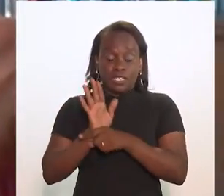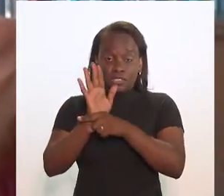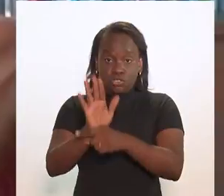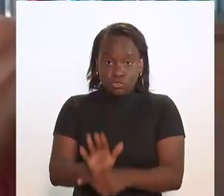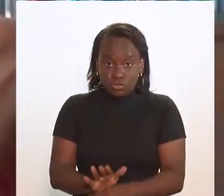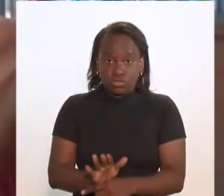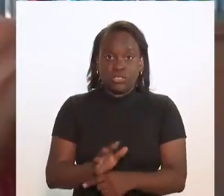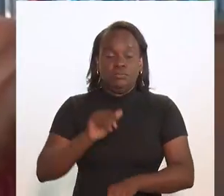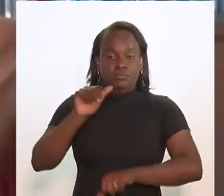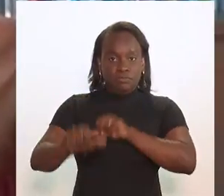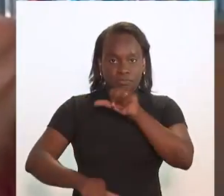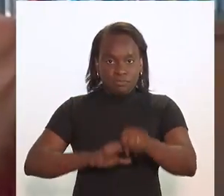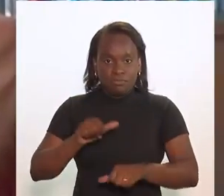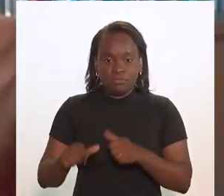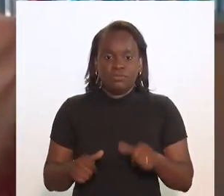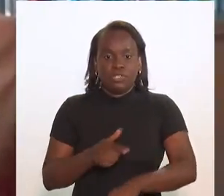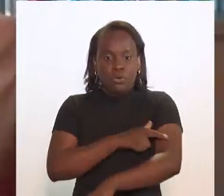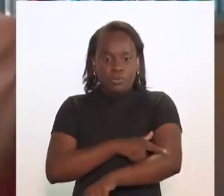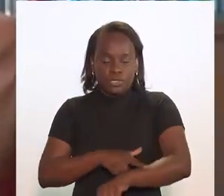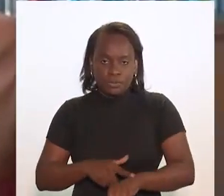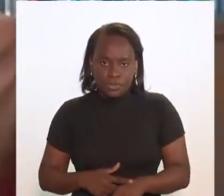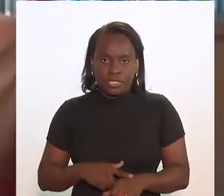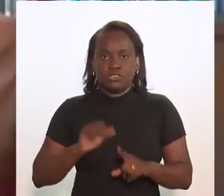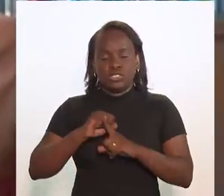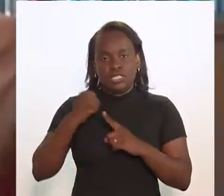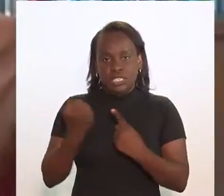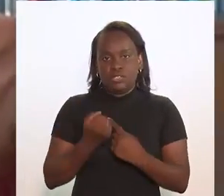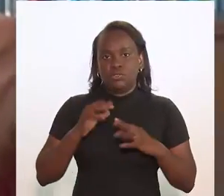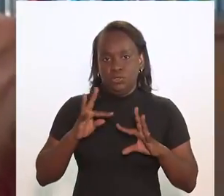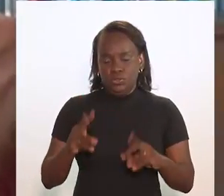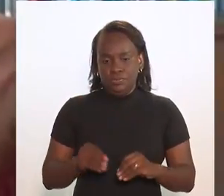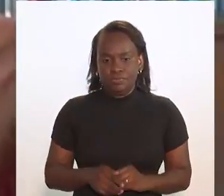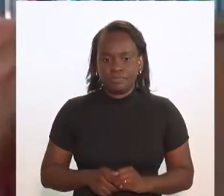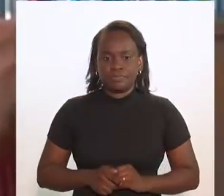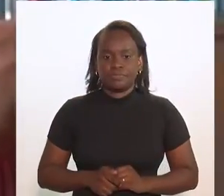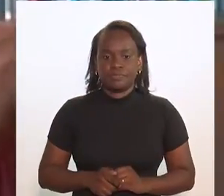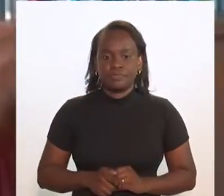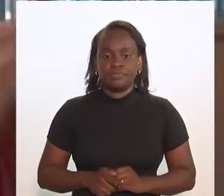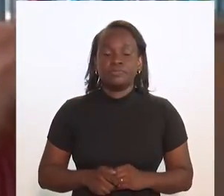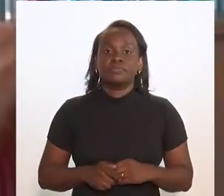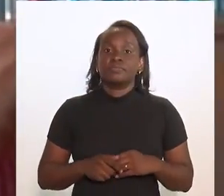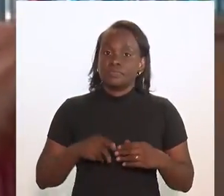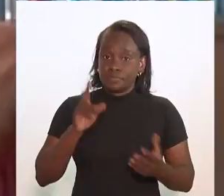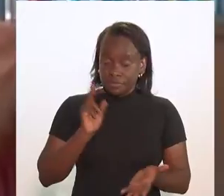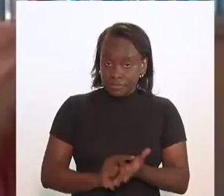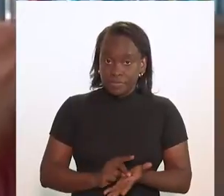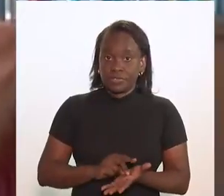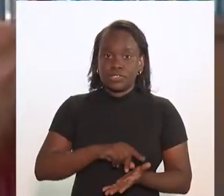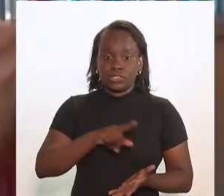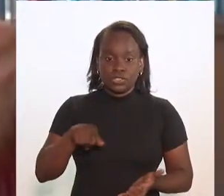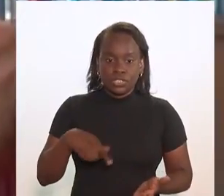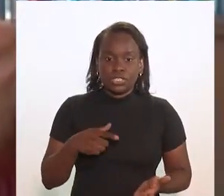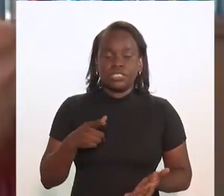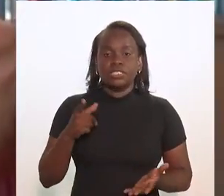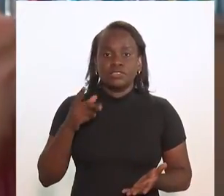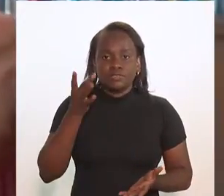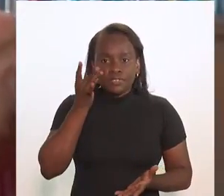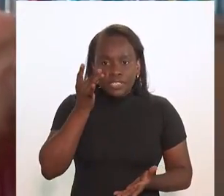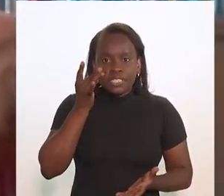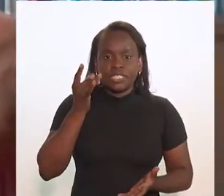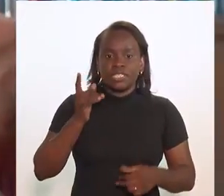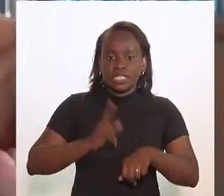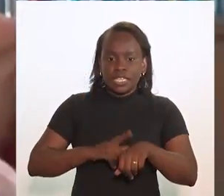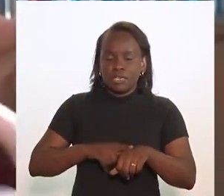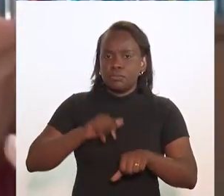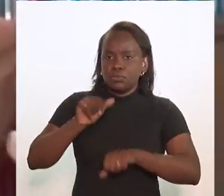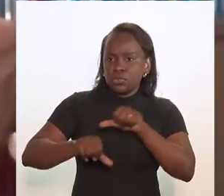contribuído para a mudança comportamental da sociedade. Estamos realmente vivenciando o momento de